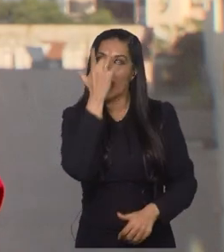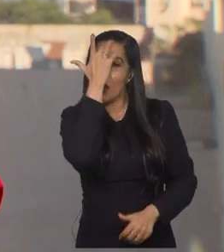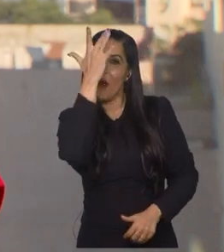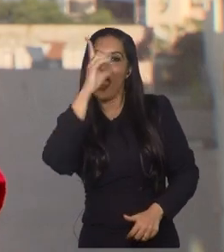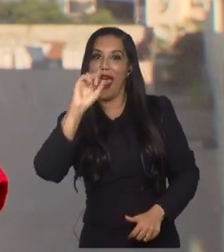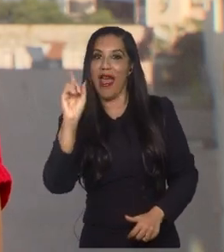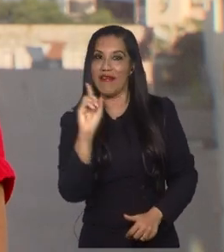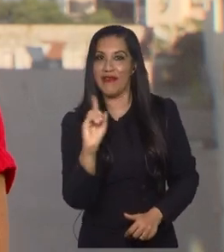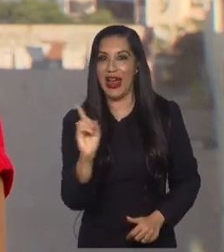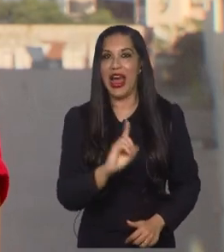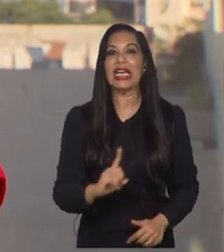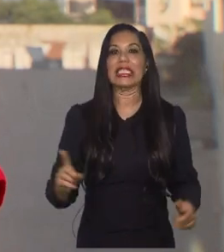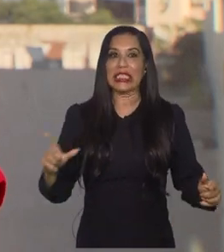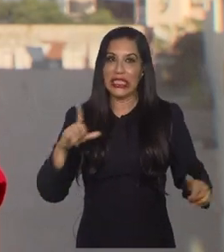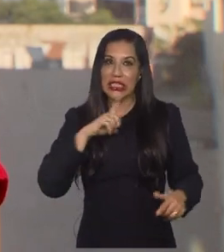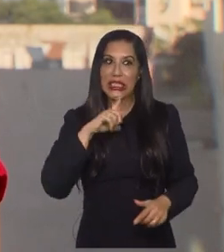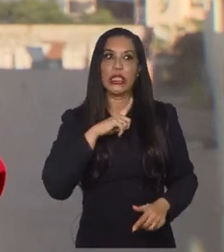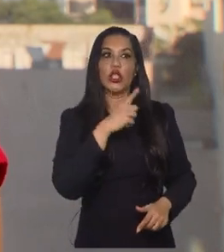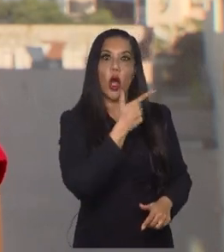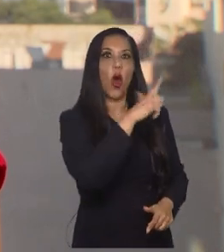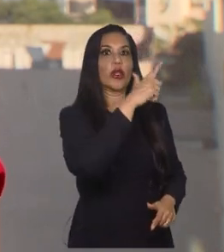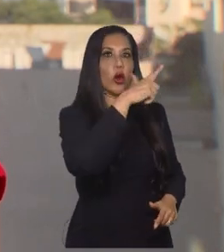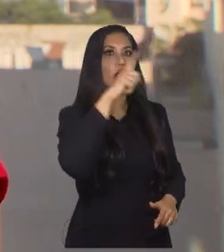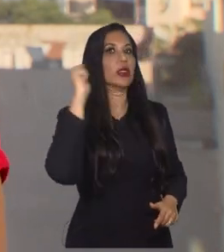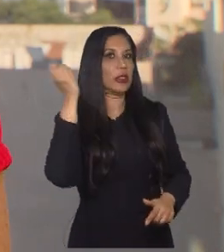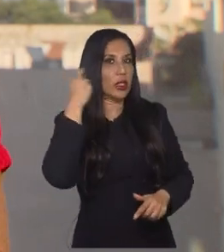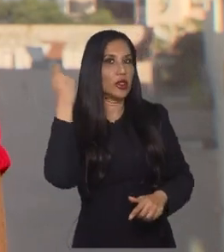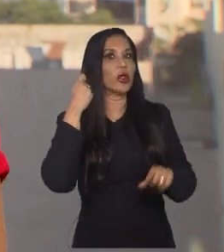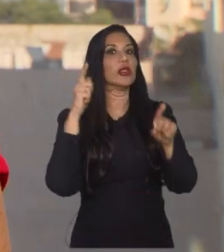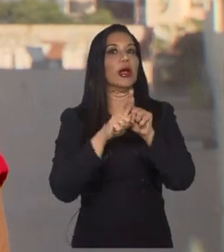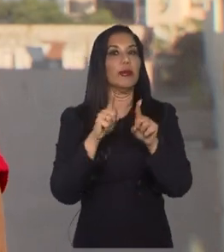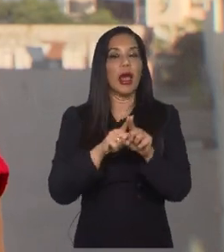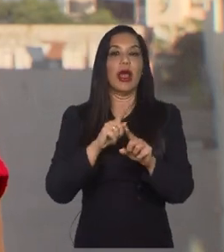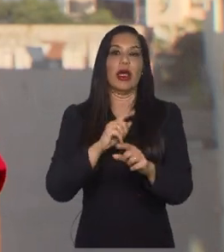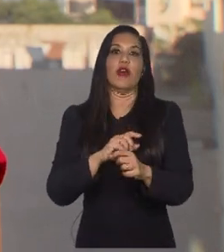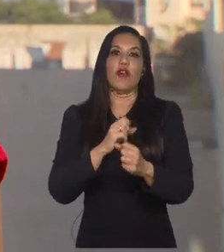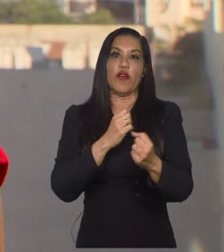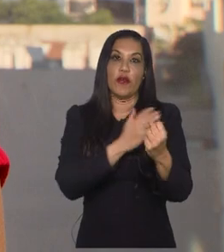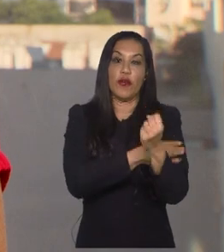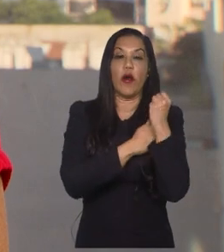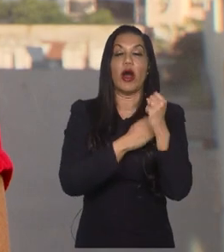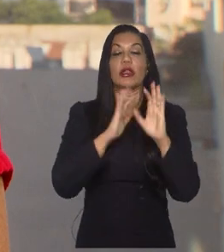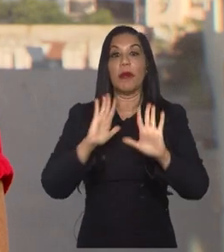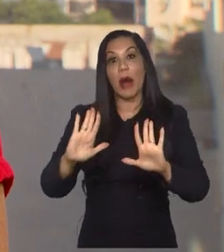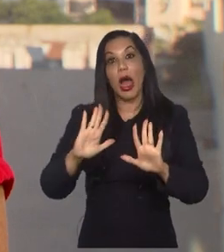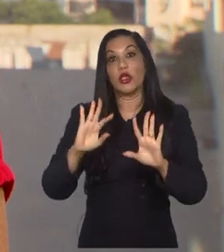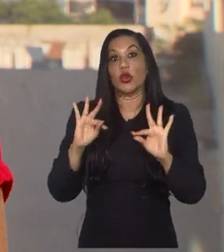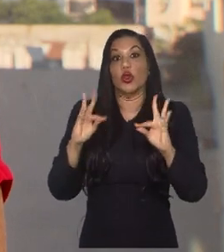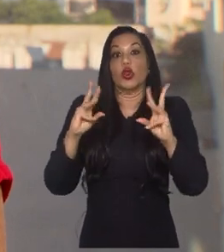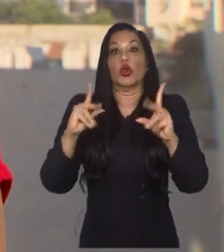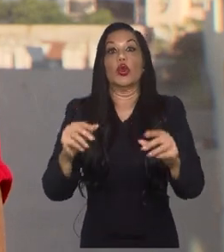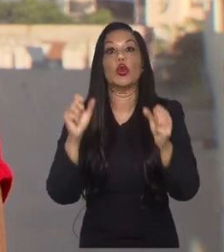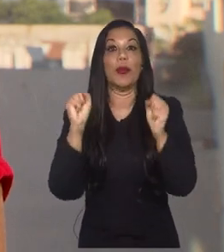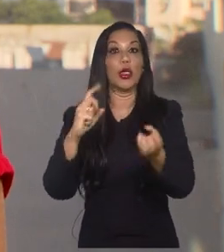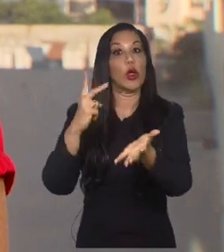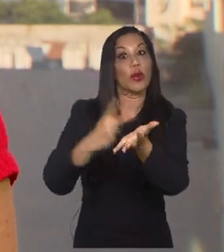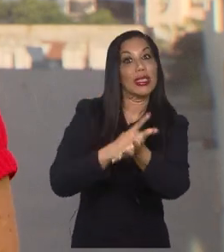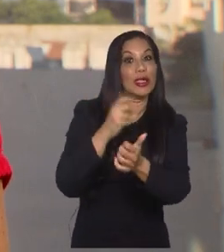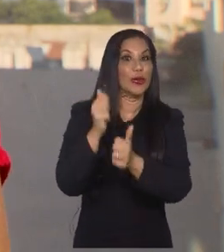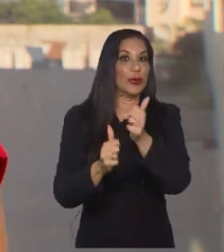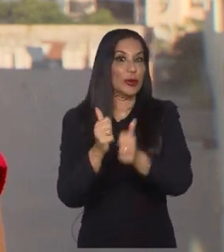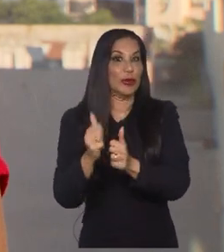é uma tarefa fácil, existem outras seleções, né? Mas no futebol tudo pode acontecer, né? E eu creio que,